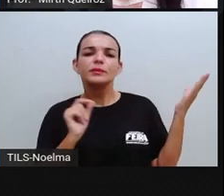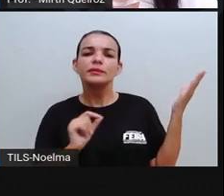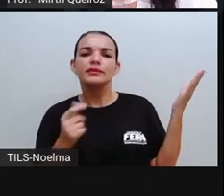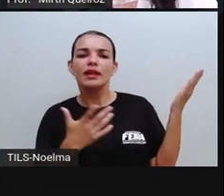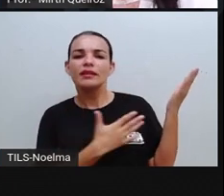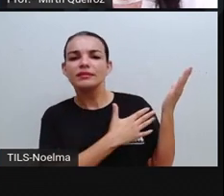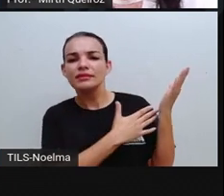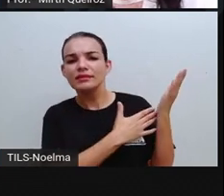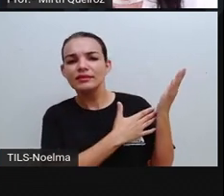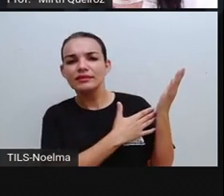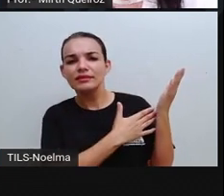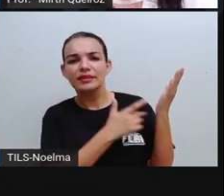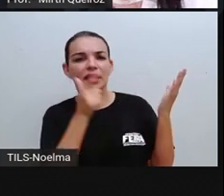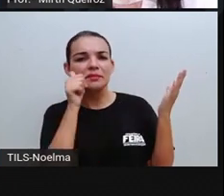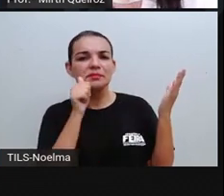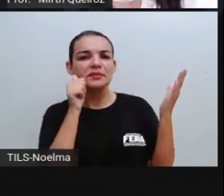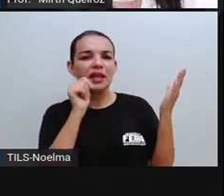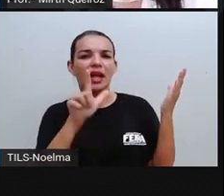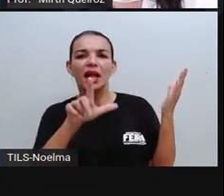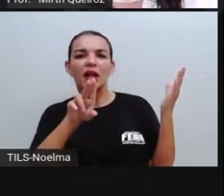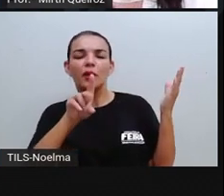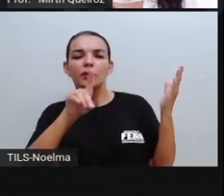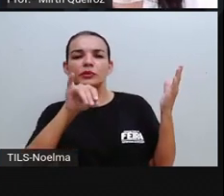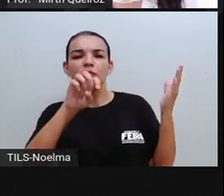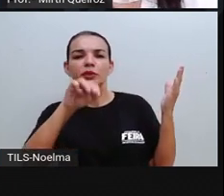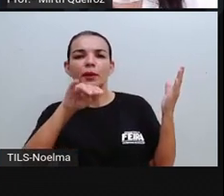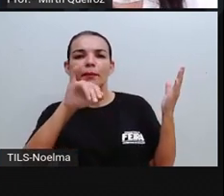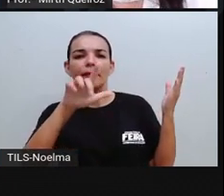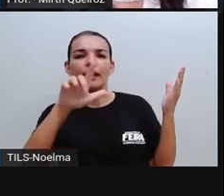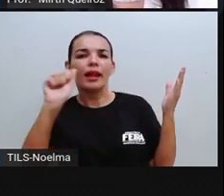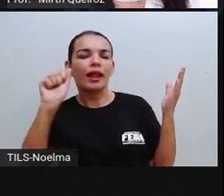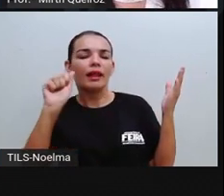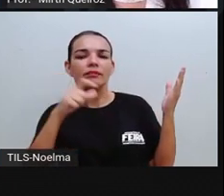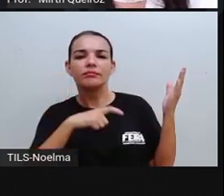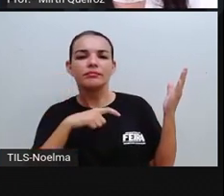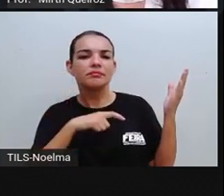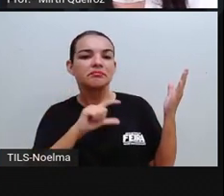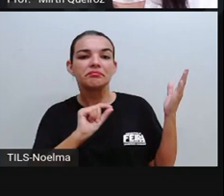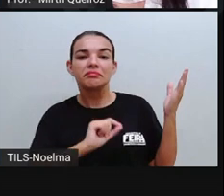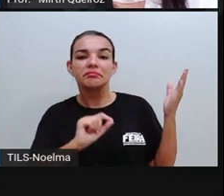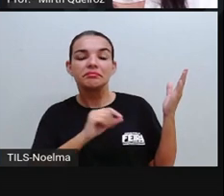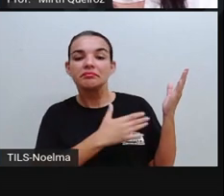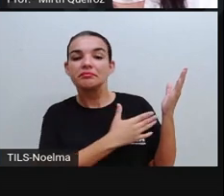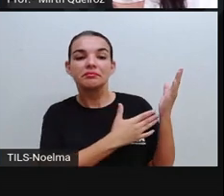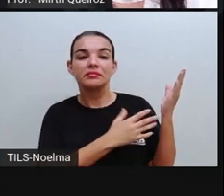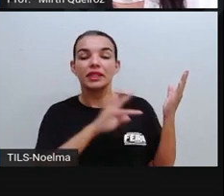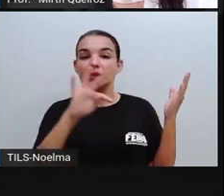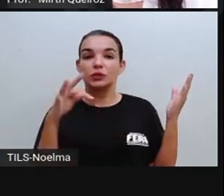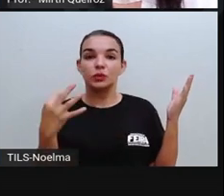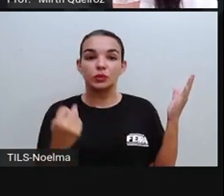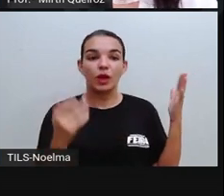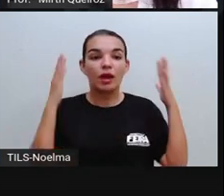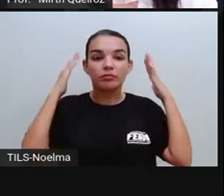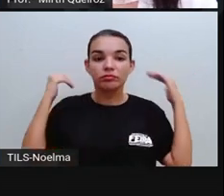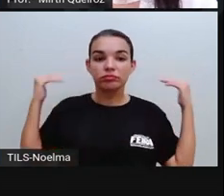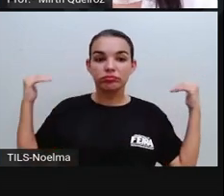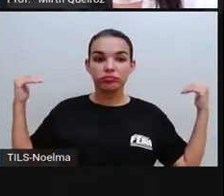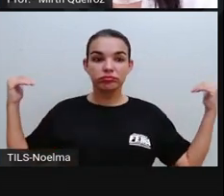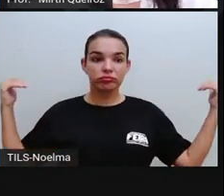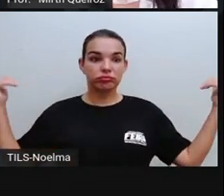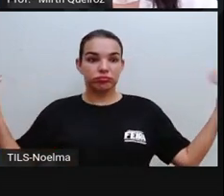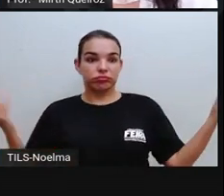cantora, por exemplo, Ludmilla, né? Preta Gil, artistas aí, no caso, da arte cênica, né?